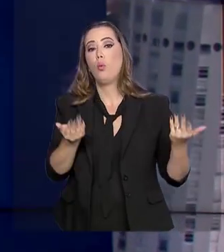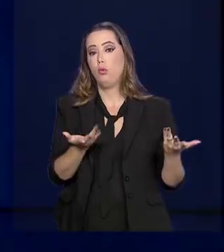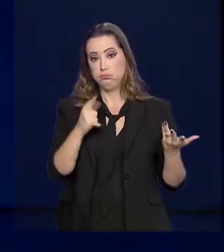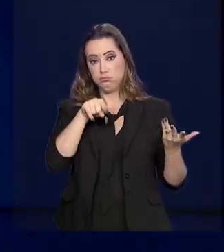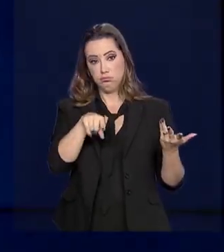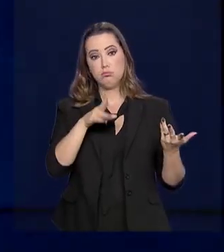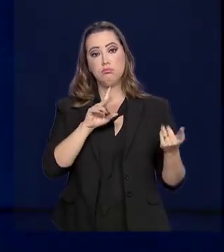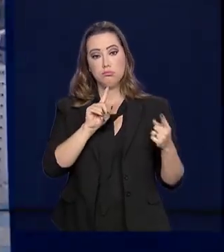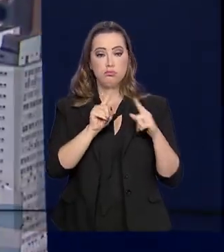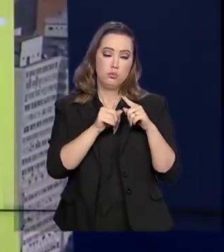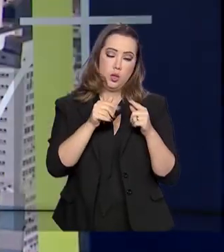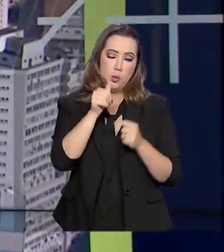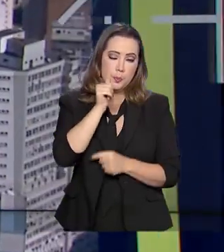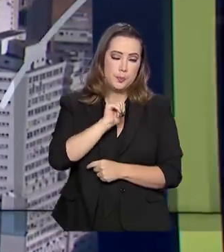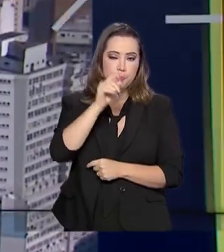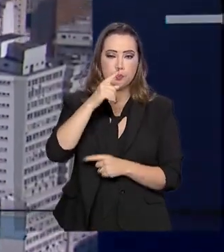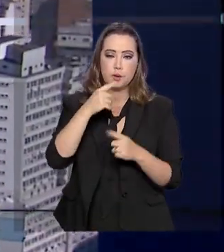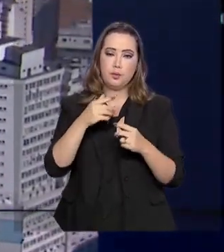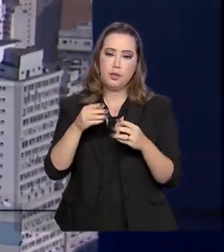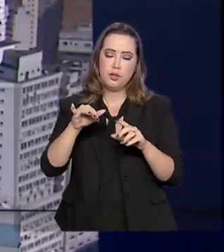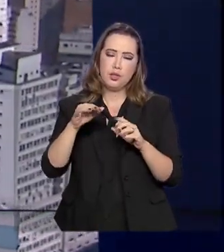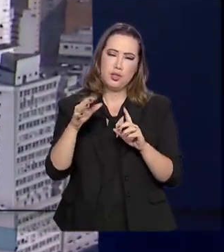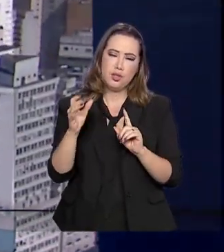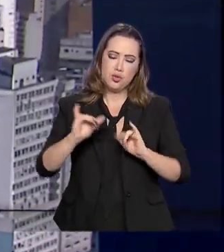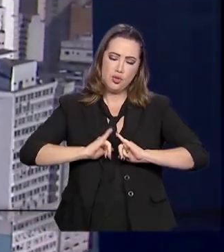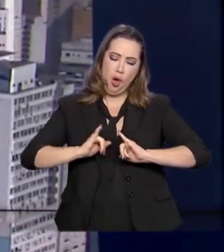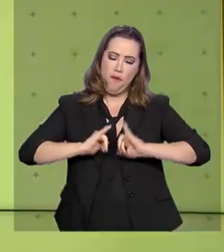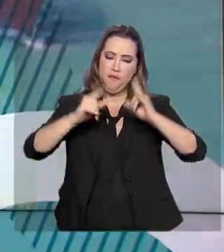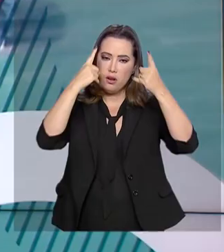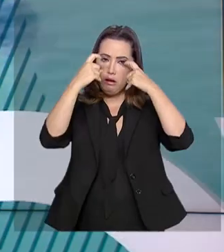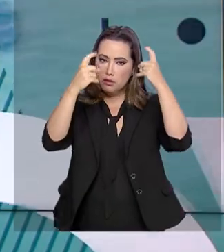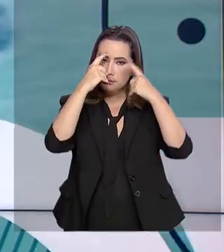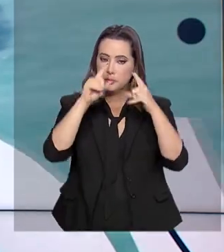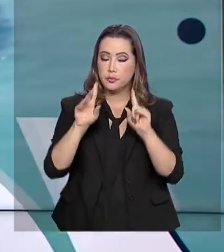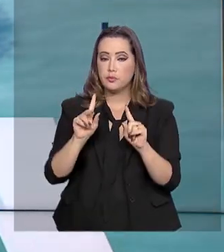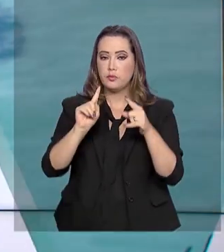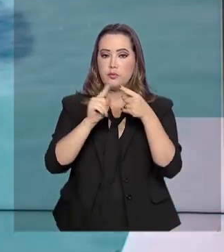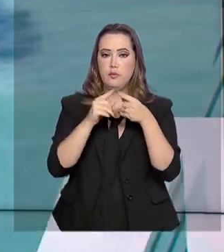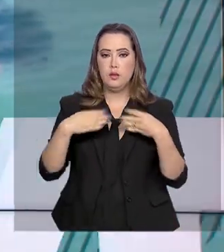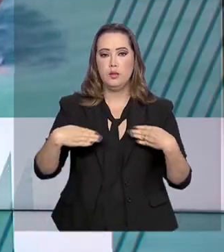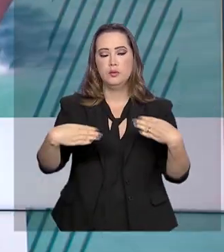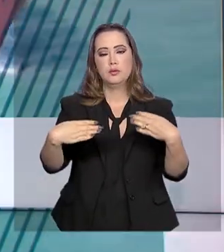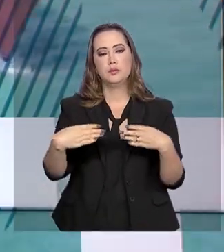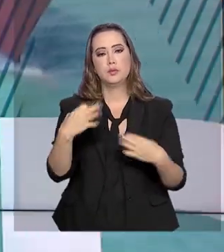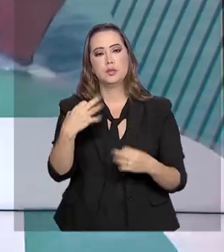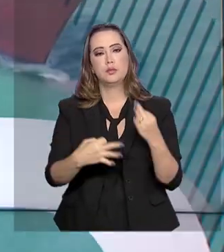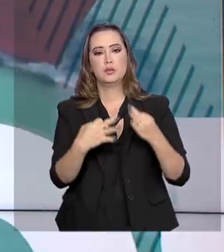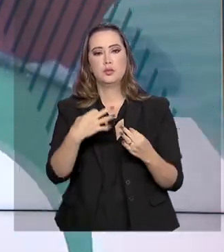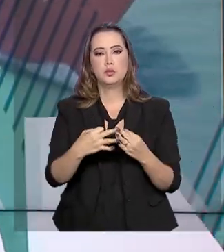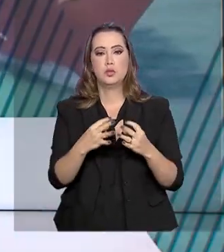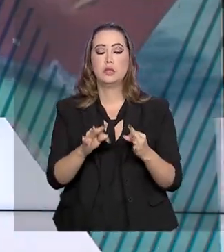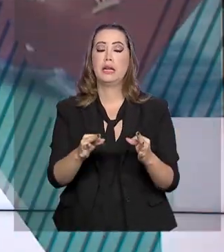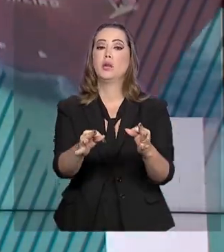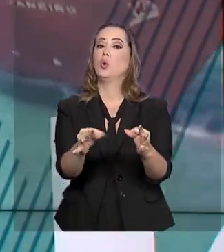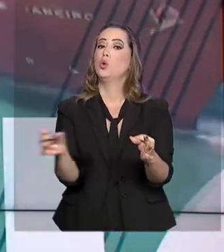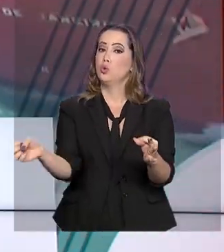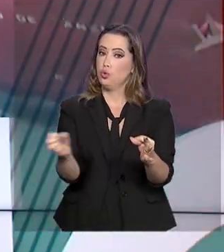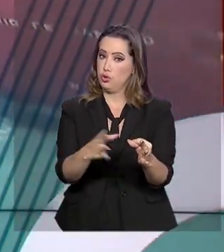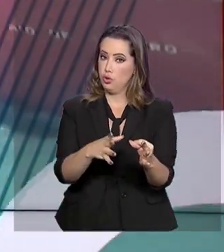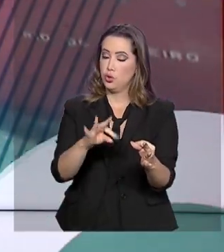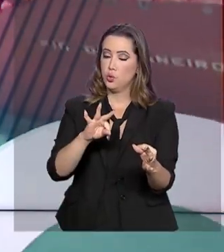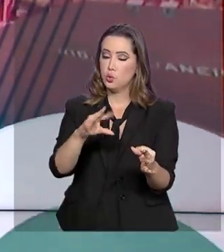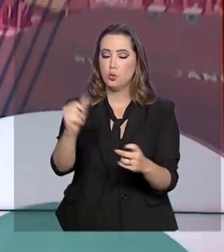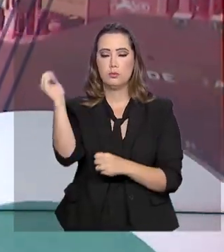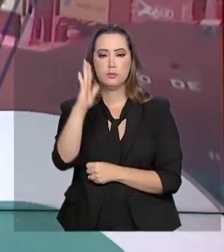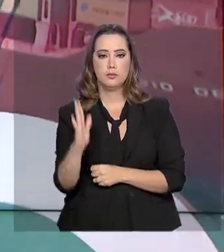entre o Ministério da Justiça e Segurança Pública e a Polícia Federal, e vai usar tecnologia de ponta para atender a demanda de todo o